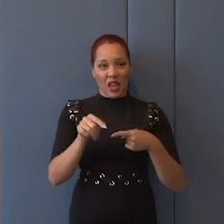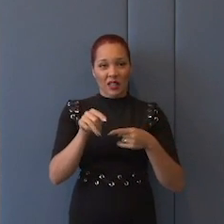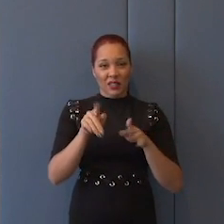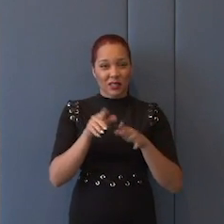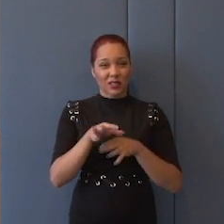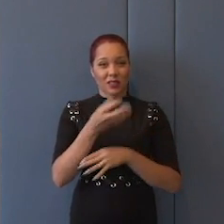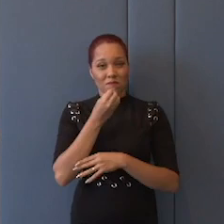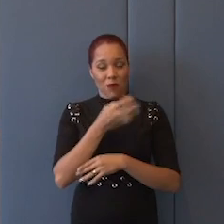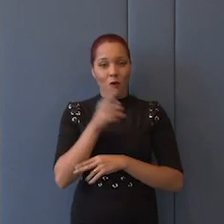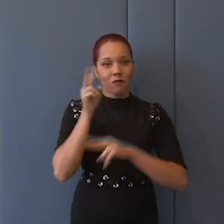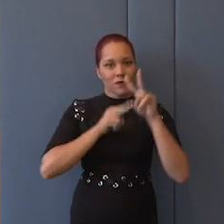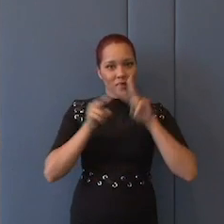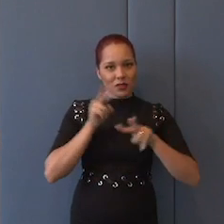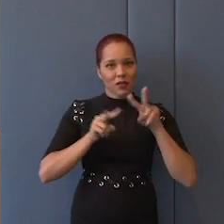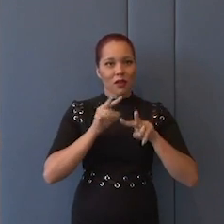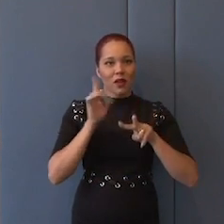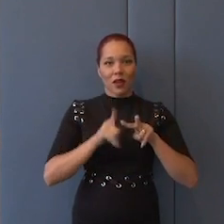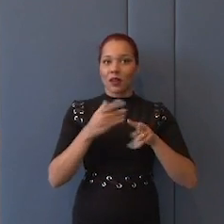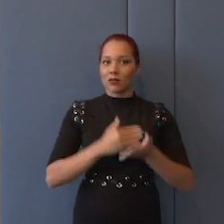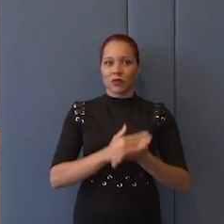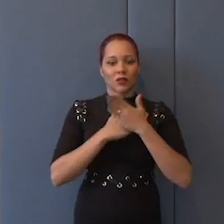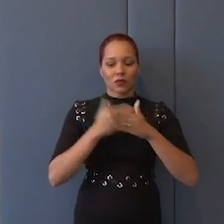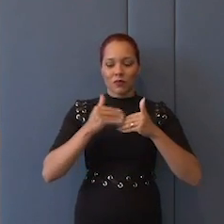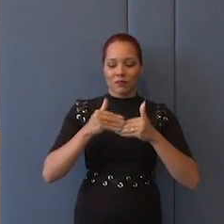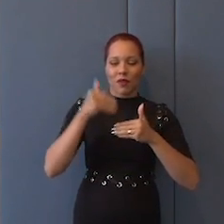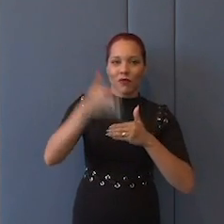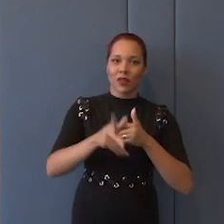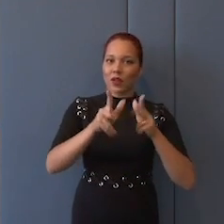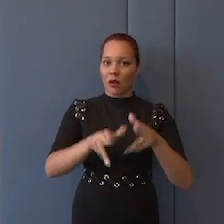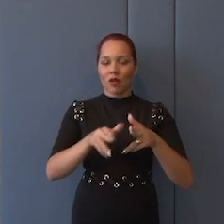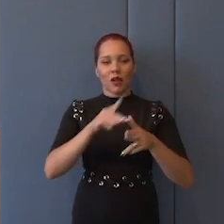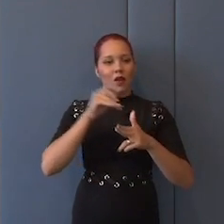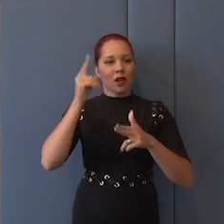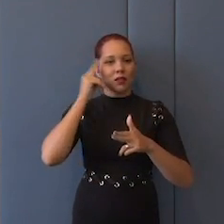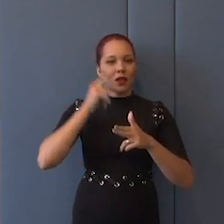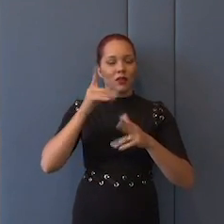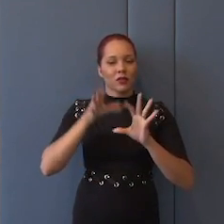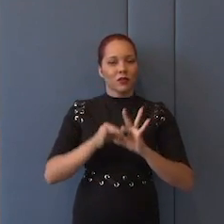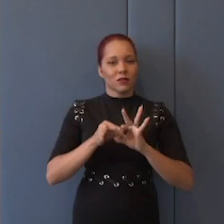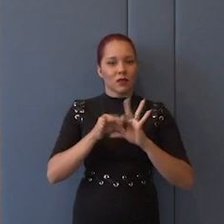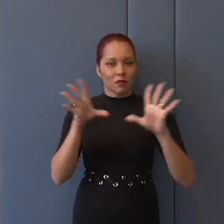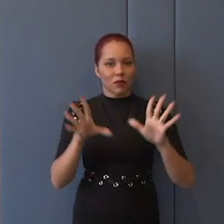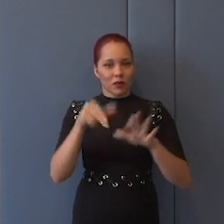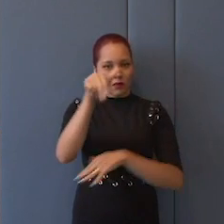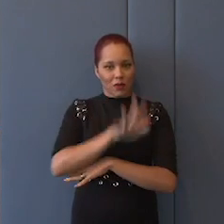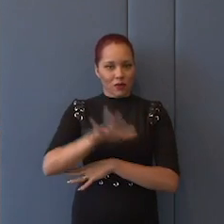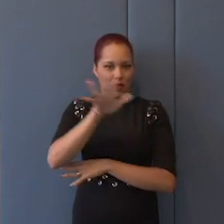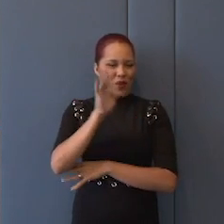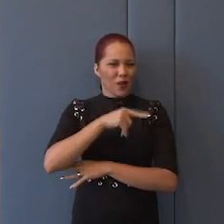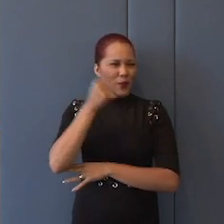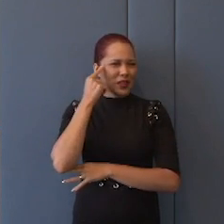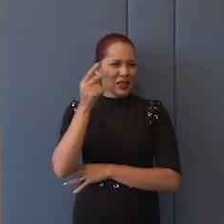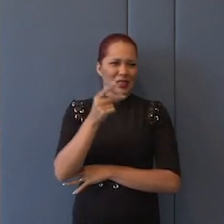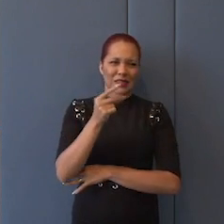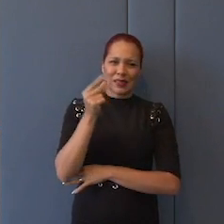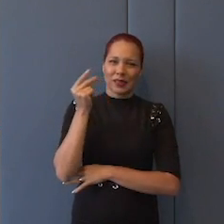é que muitas vezes não joga para frente, como a ideia de independência nacional que está na nossa Constituição, que é uma ideia antiquada, de certa forma, como